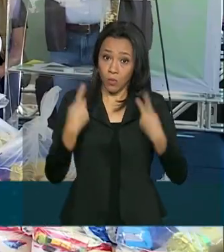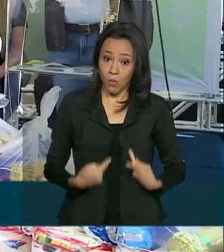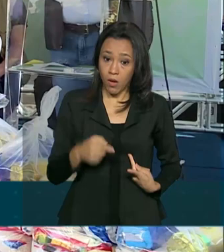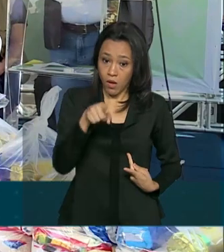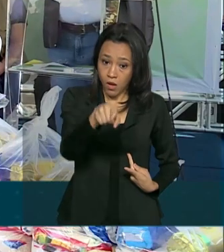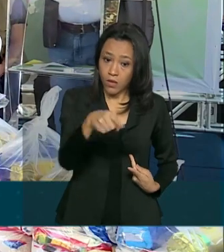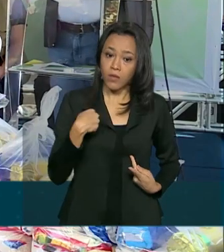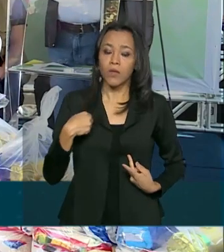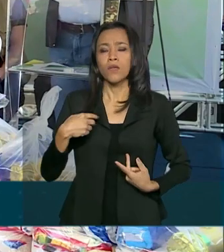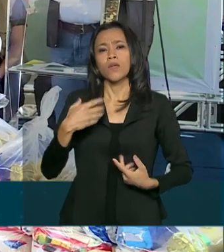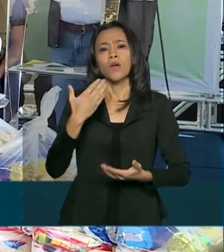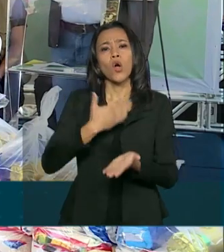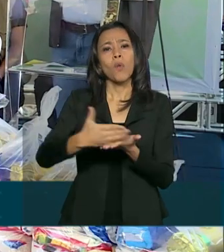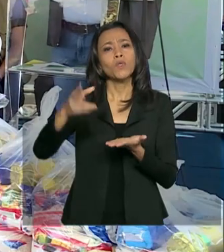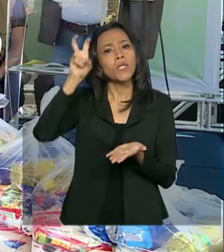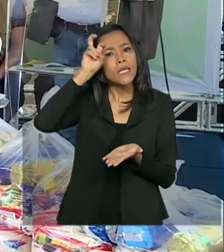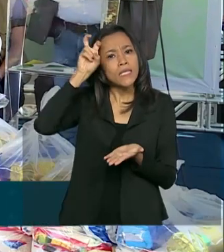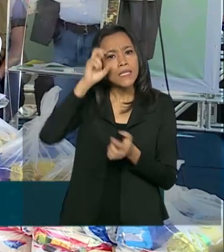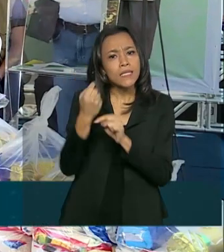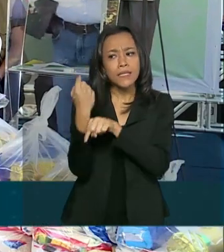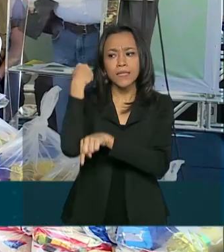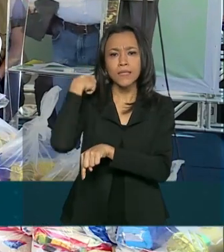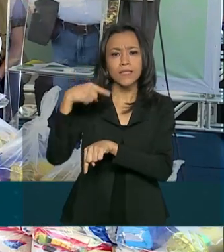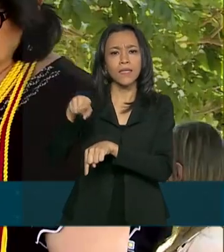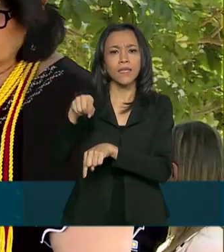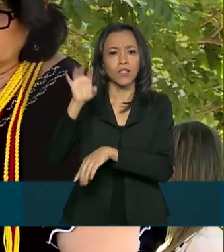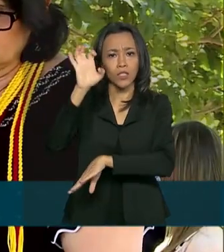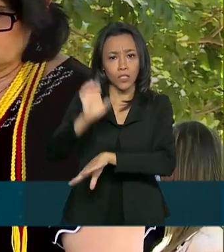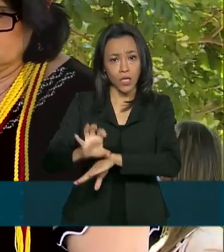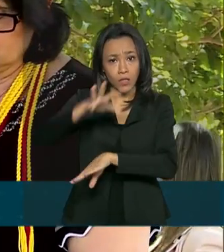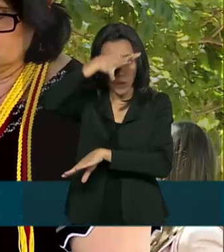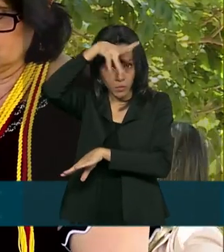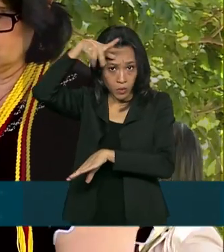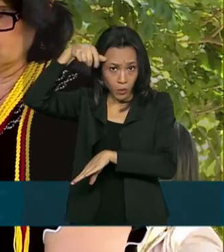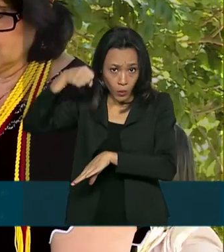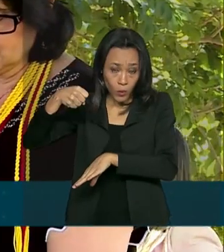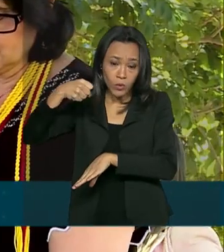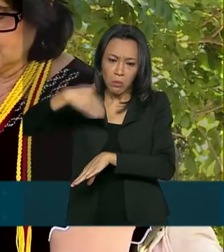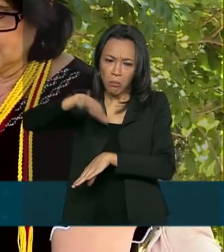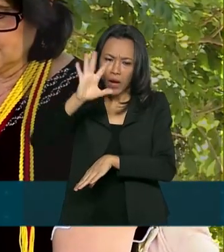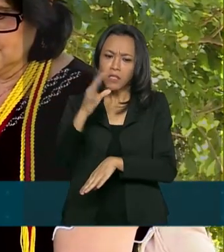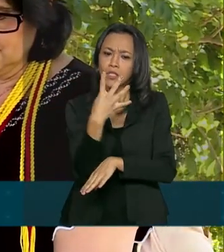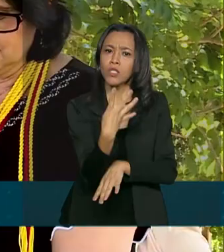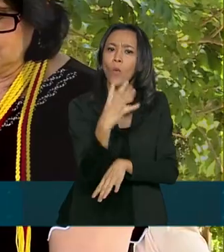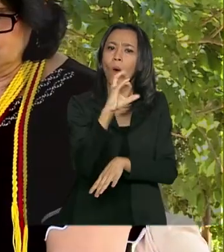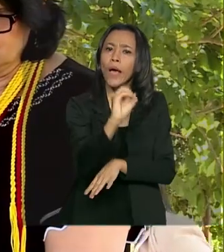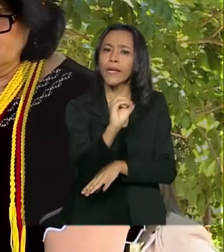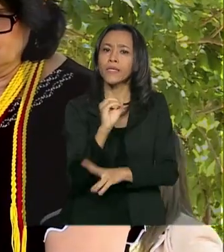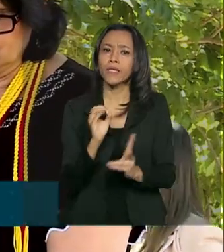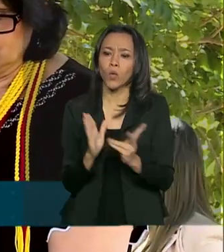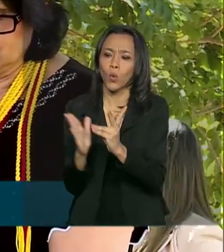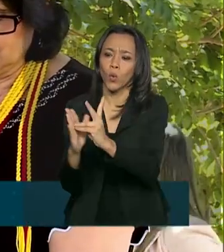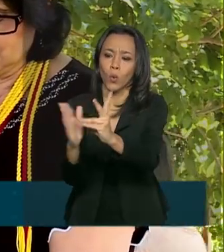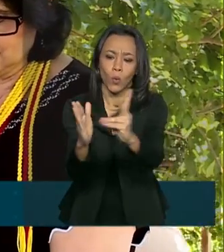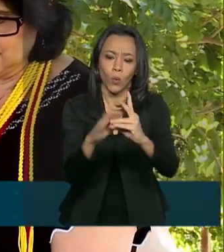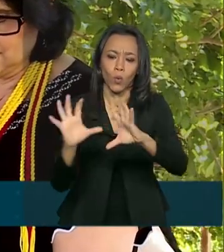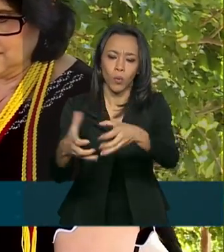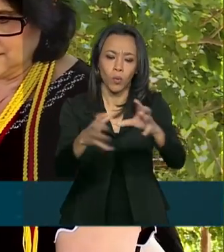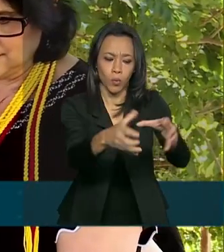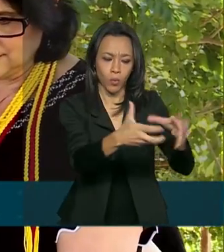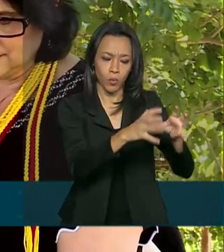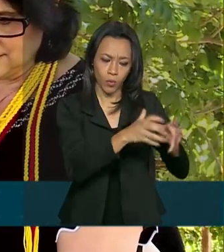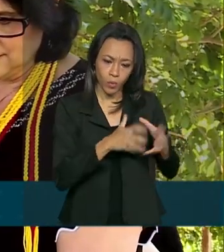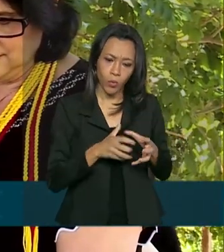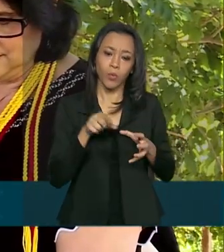quinta-feira pela cidade de Rondonópolis, em Mato Grosso. Mais de 40 etnias, como o Xavante e os Guarani